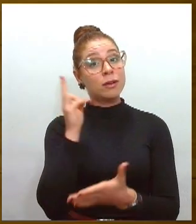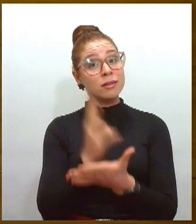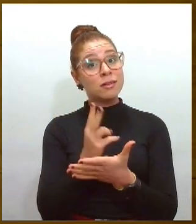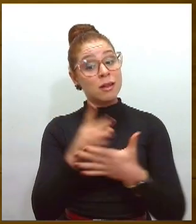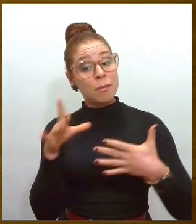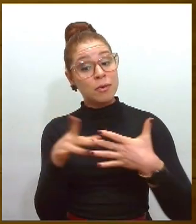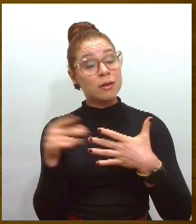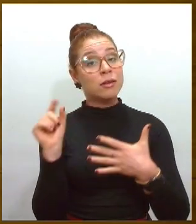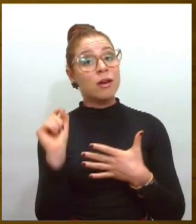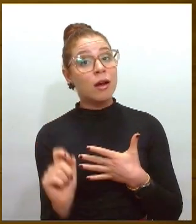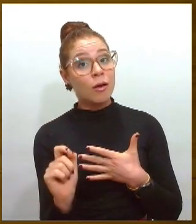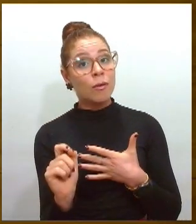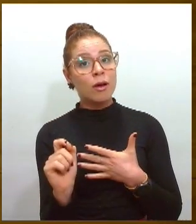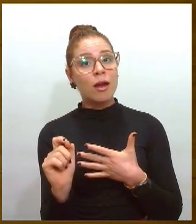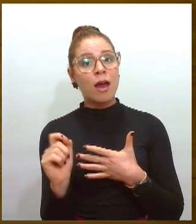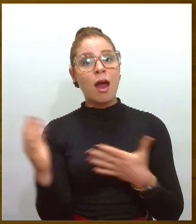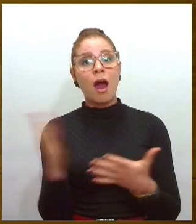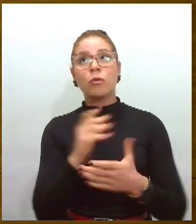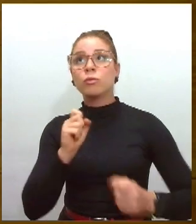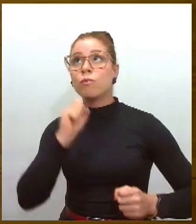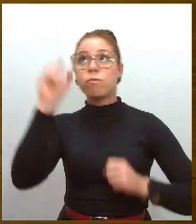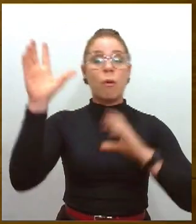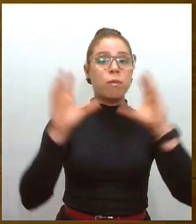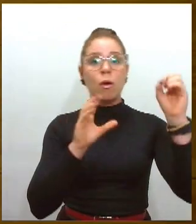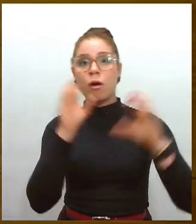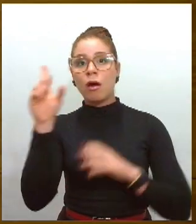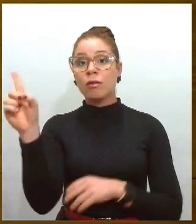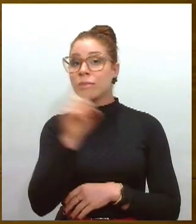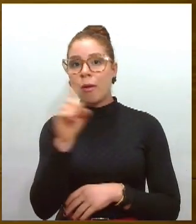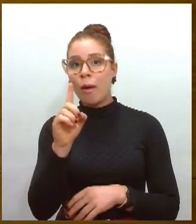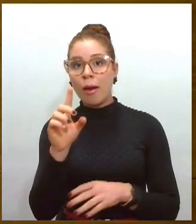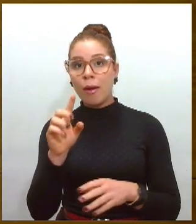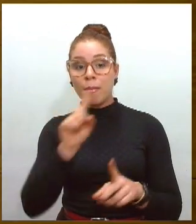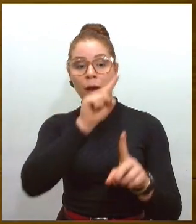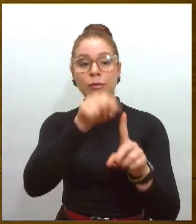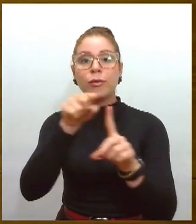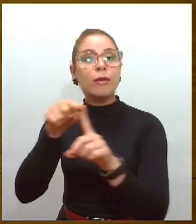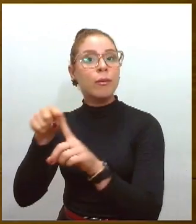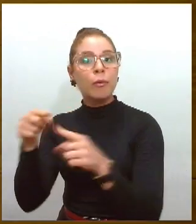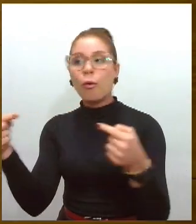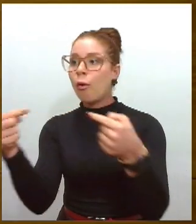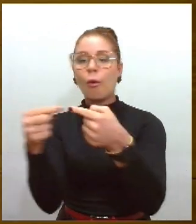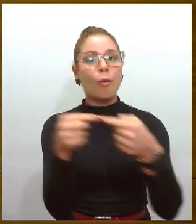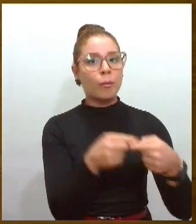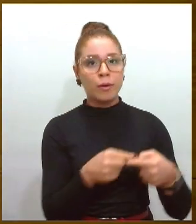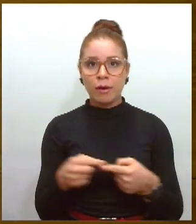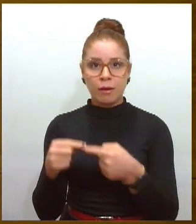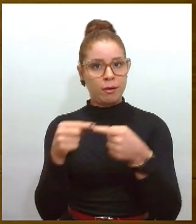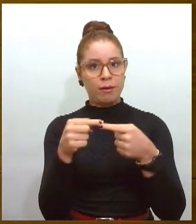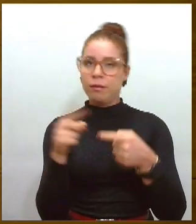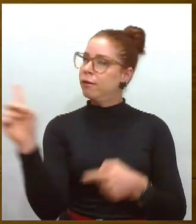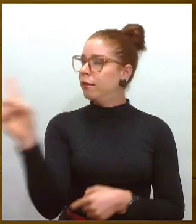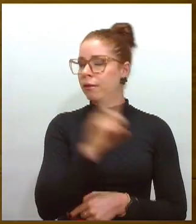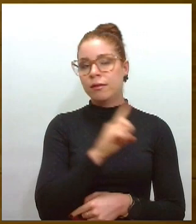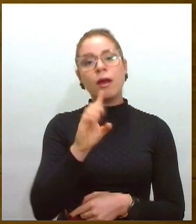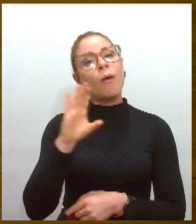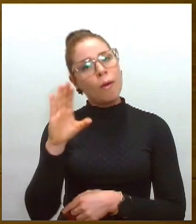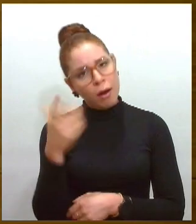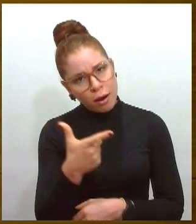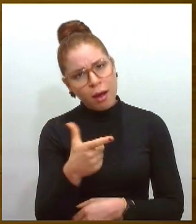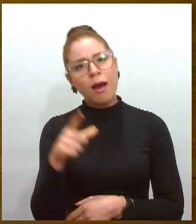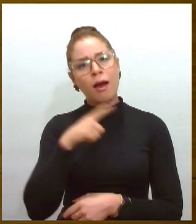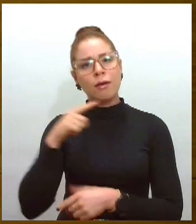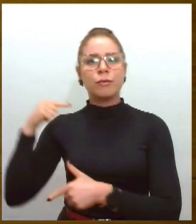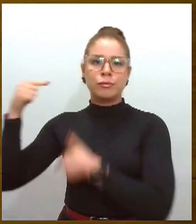todo tipo de fogos é para todo tipo de público. E precisamos, é claro que manter nossa tradição, somos